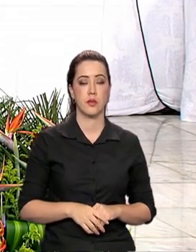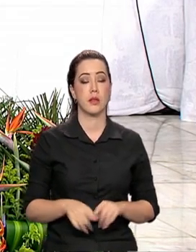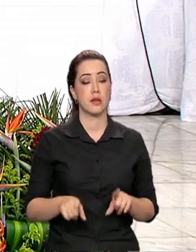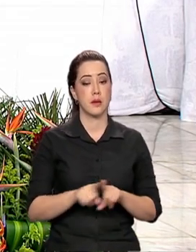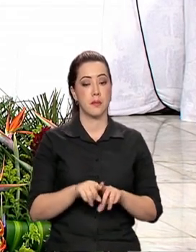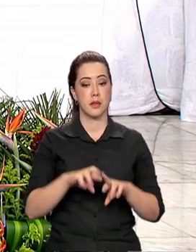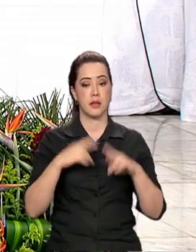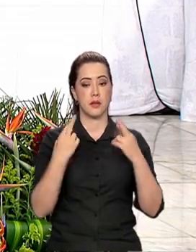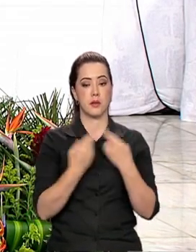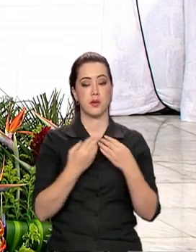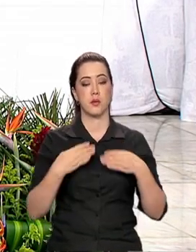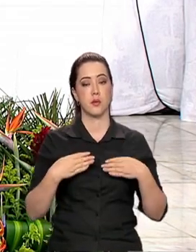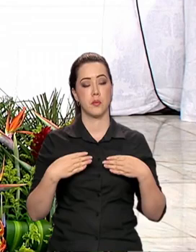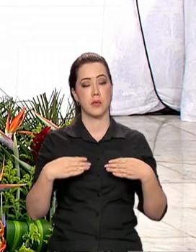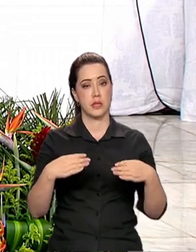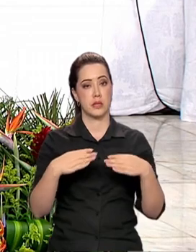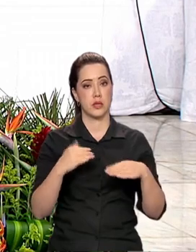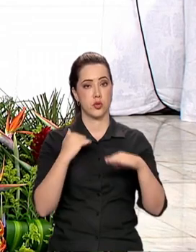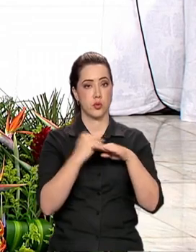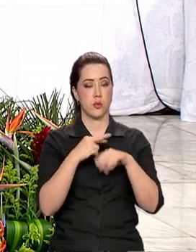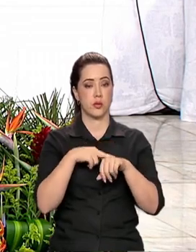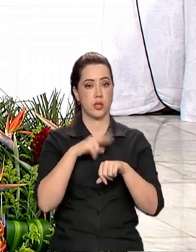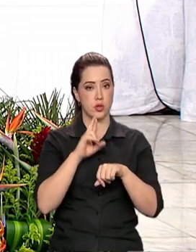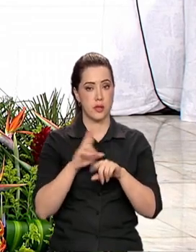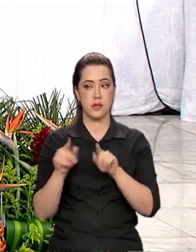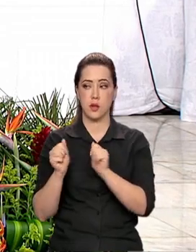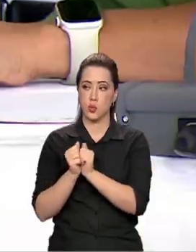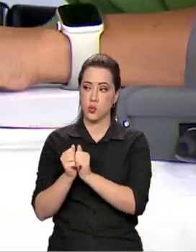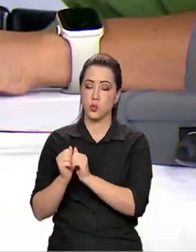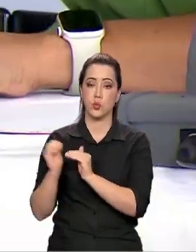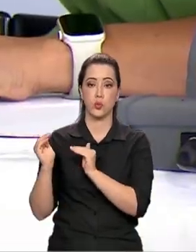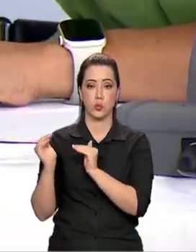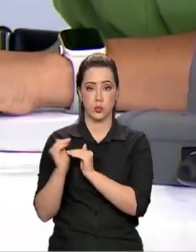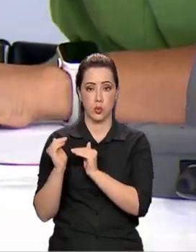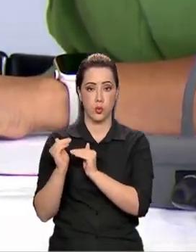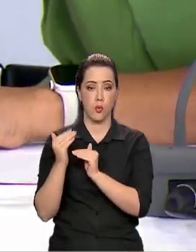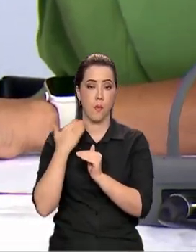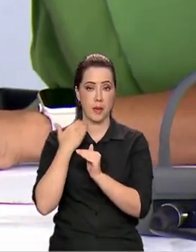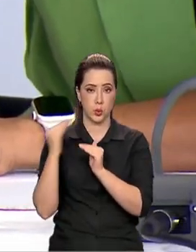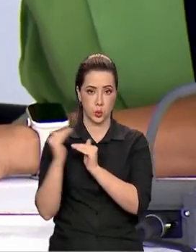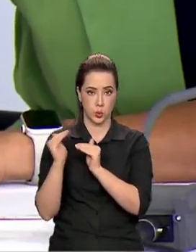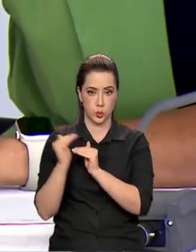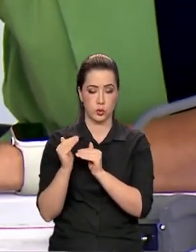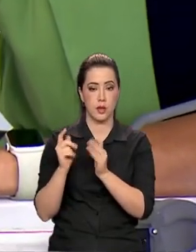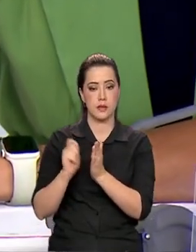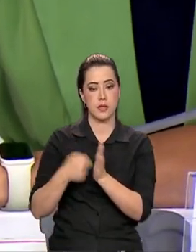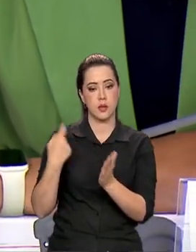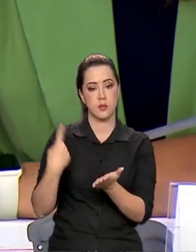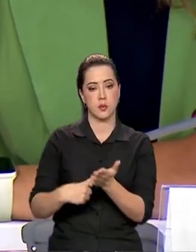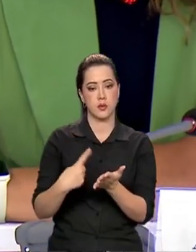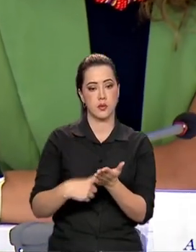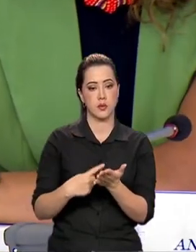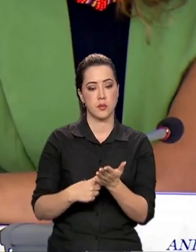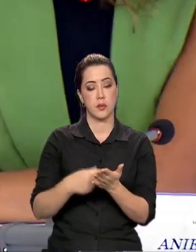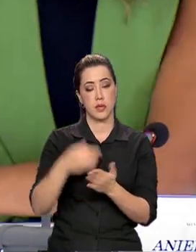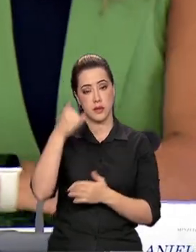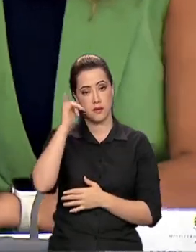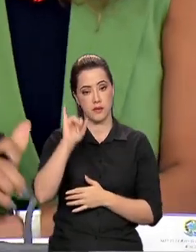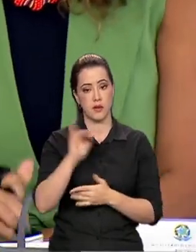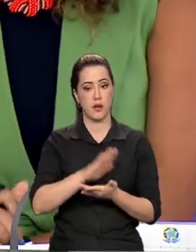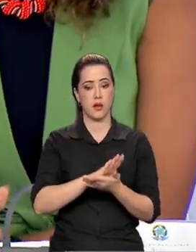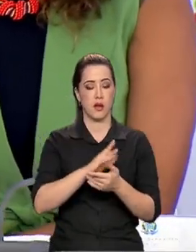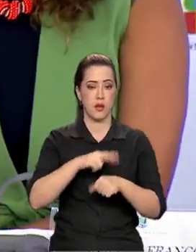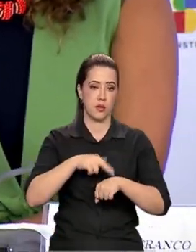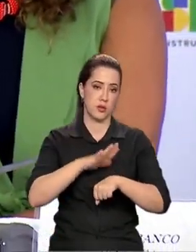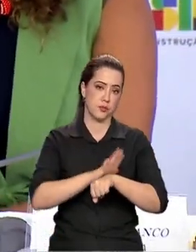Ministério da Igualdade Racial e o Banco do Brasil assinaram um protocolo de intenções inédito para superar a discriminação racial